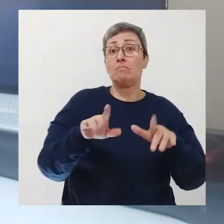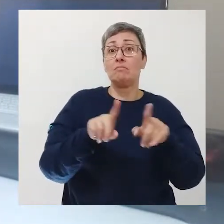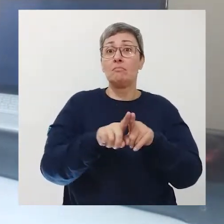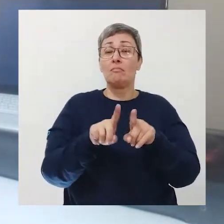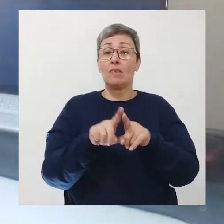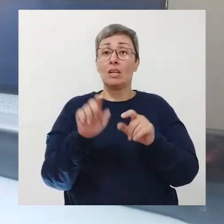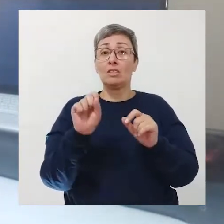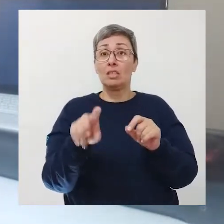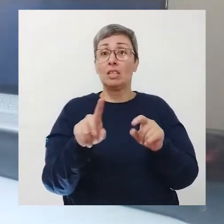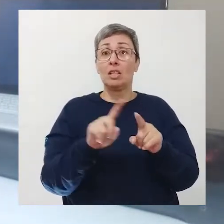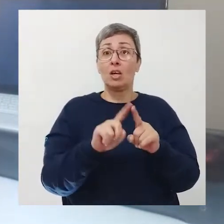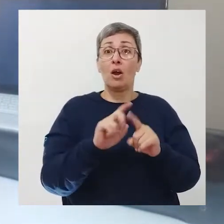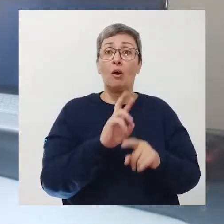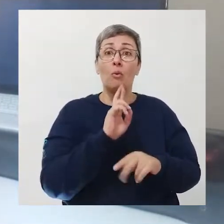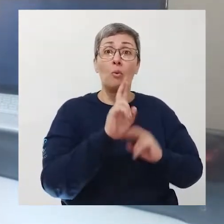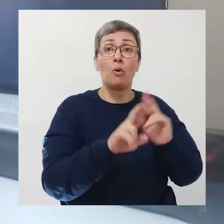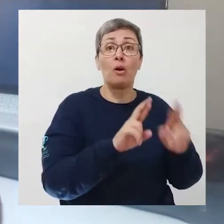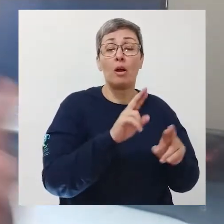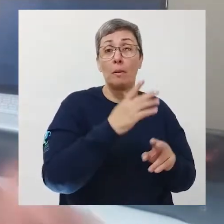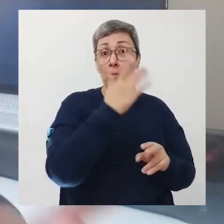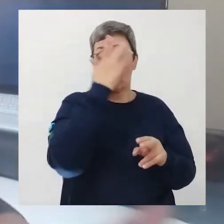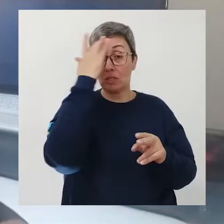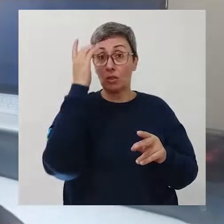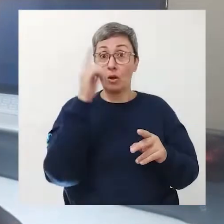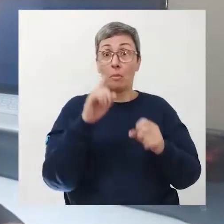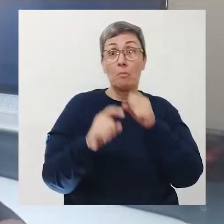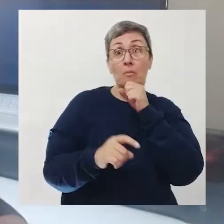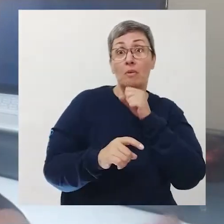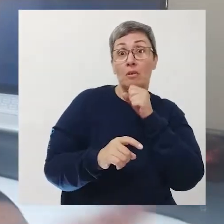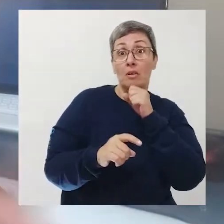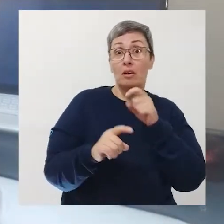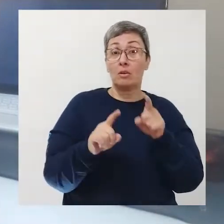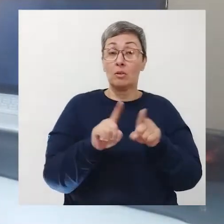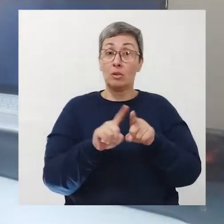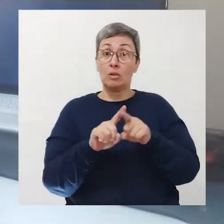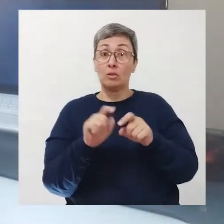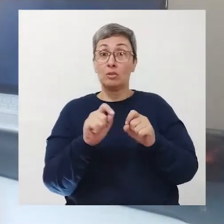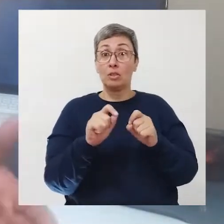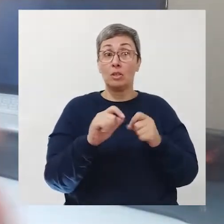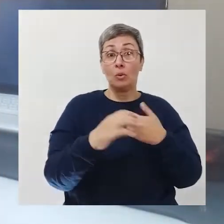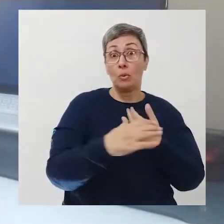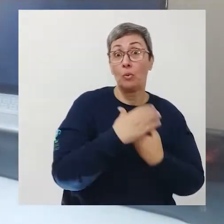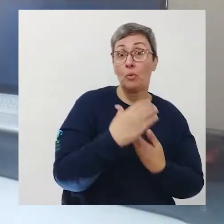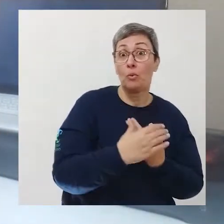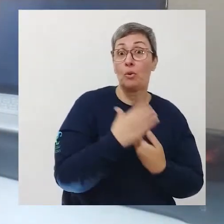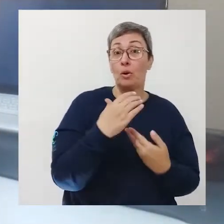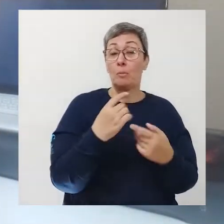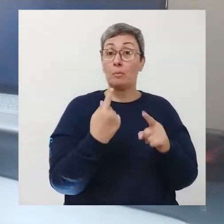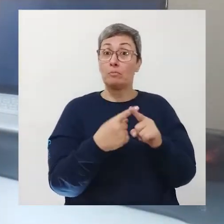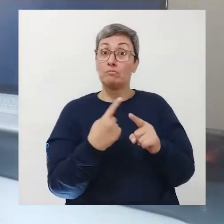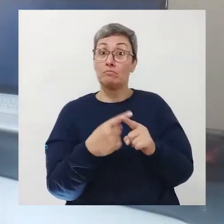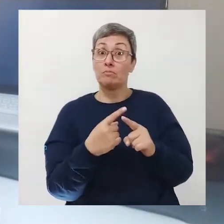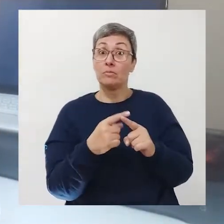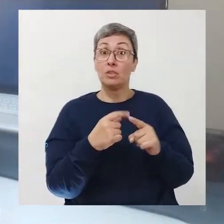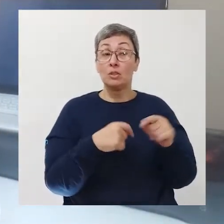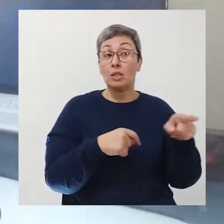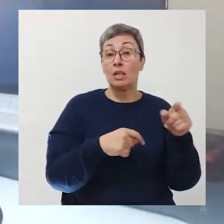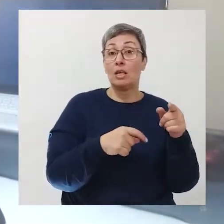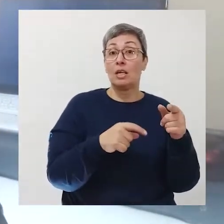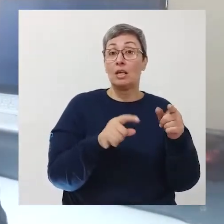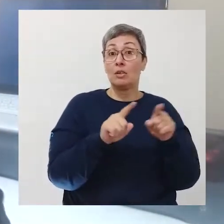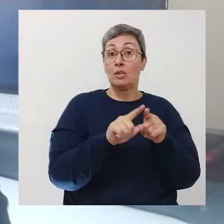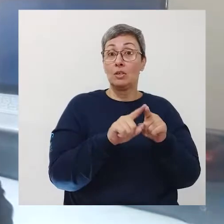se reporta a uma pessoa mais velha, por exemplo, para conselhos Por quê? Porque